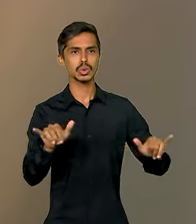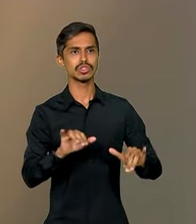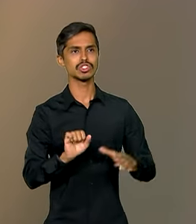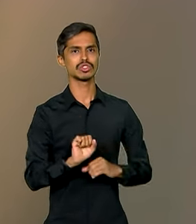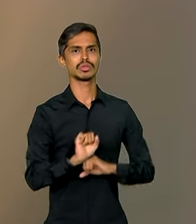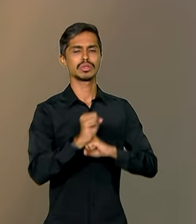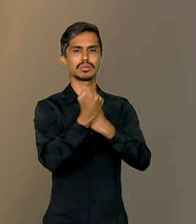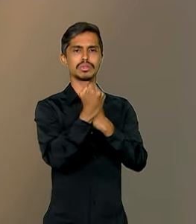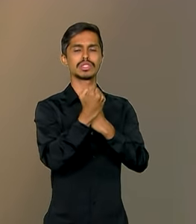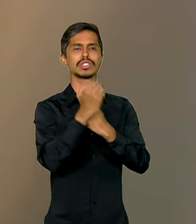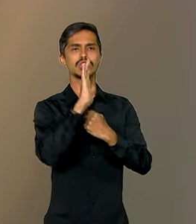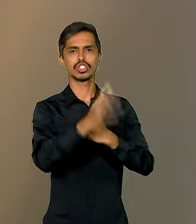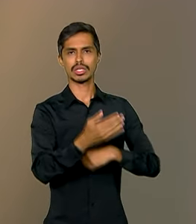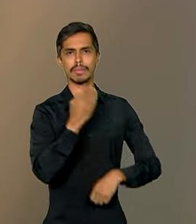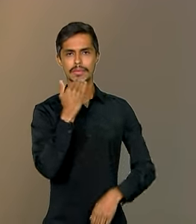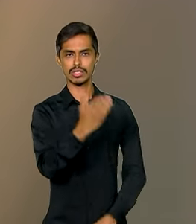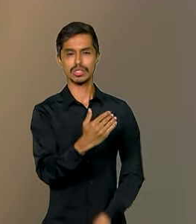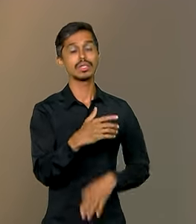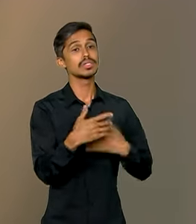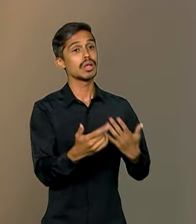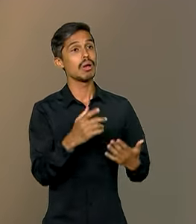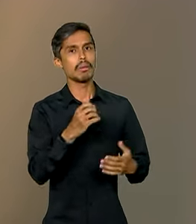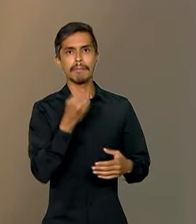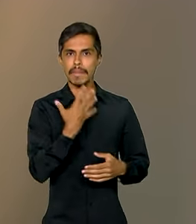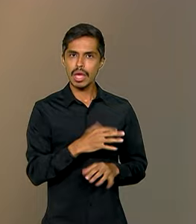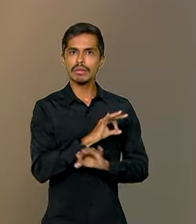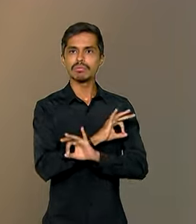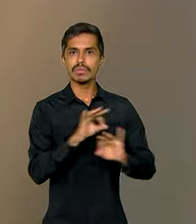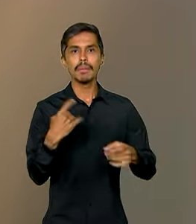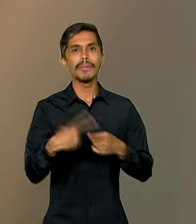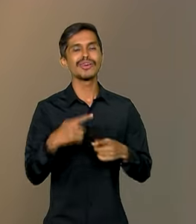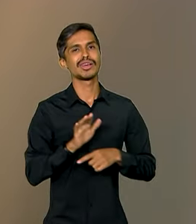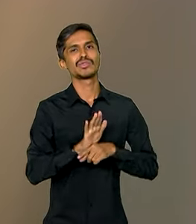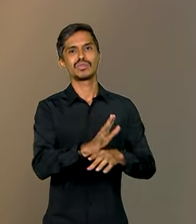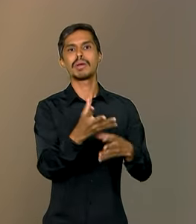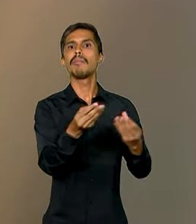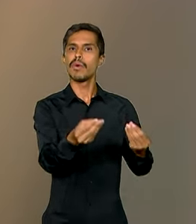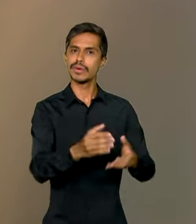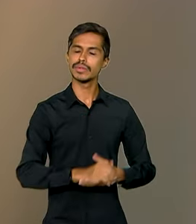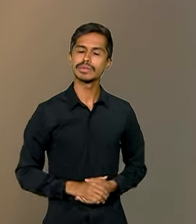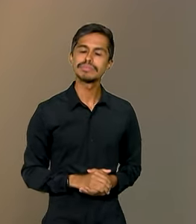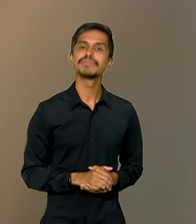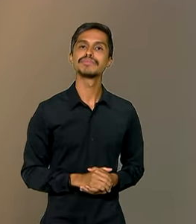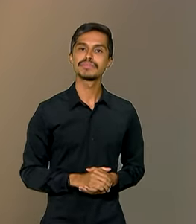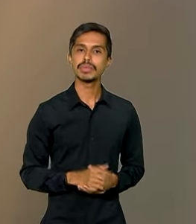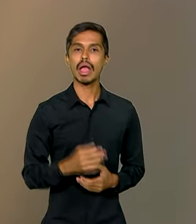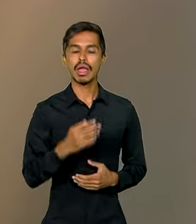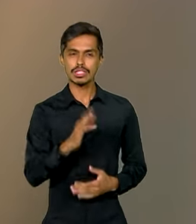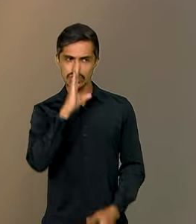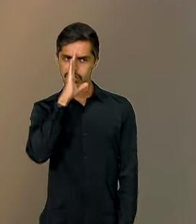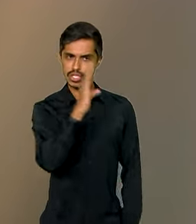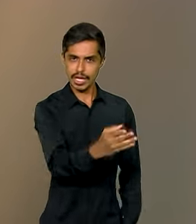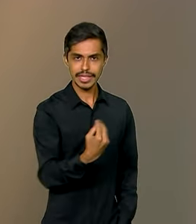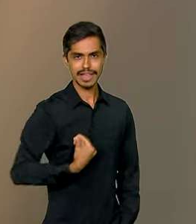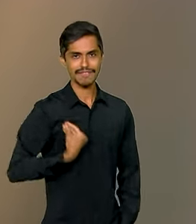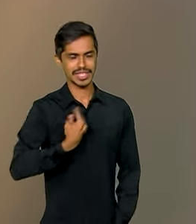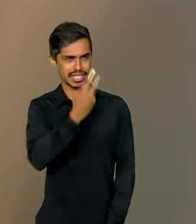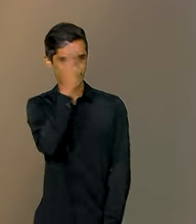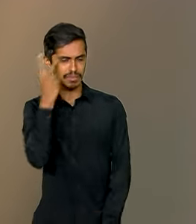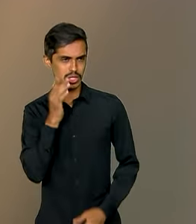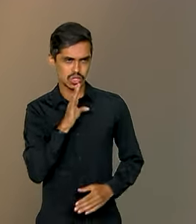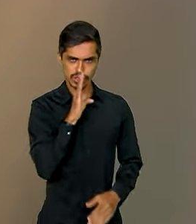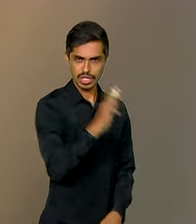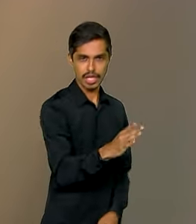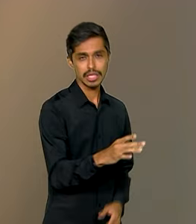bloqueio emitidos. Então, ele está muito bem. Por quê? Porque ele ajuda muito. Atua diretamente na vida das pessoas.